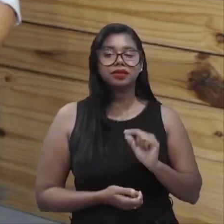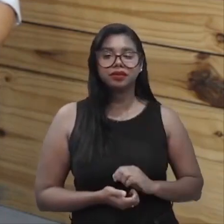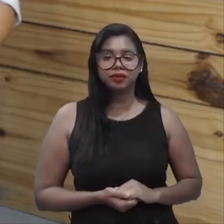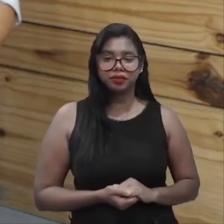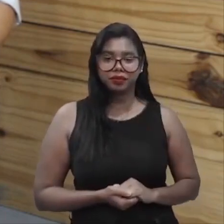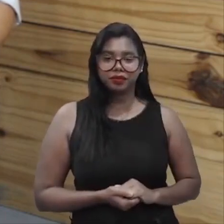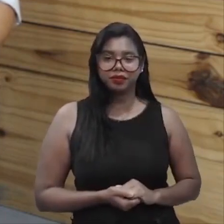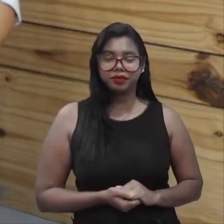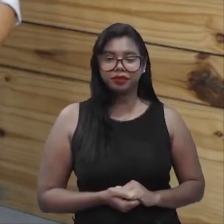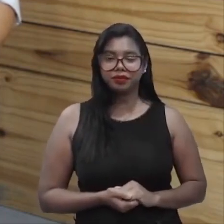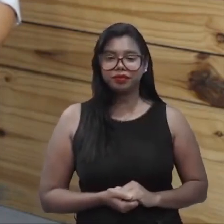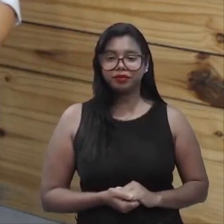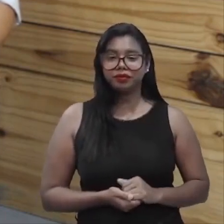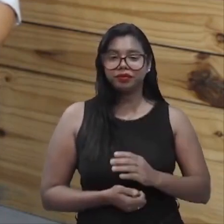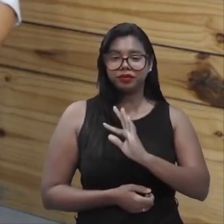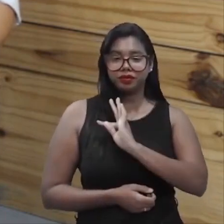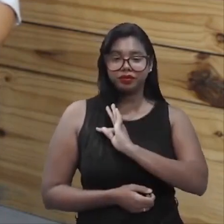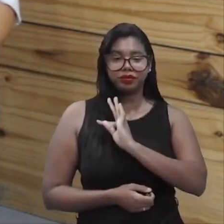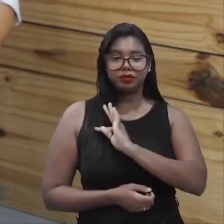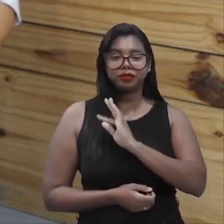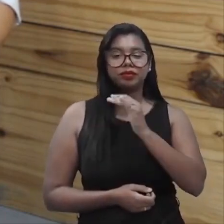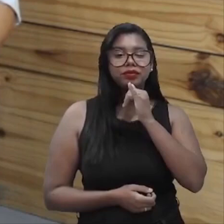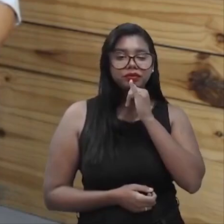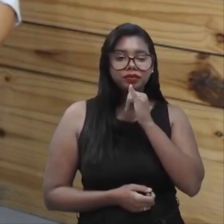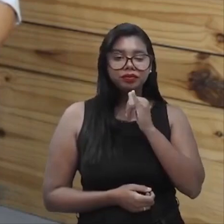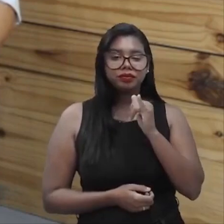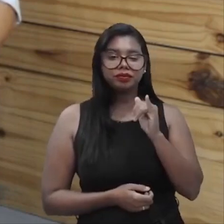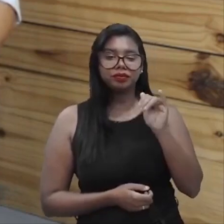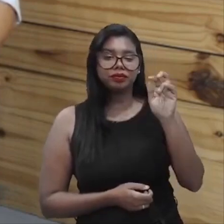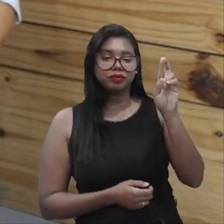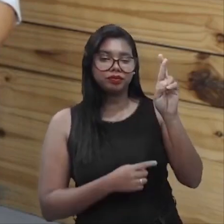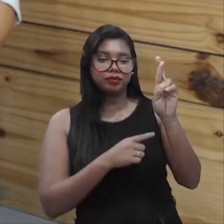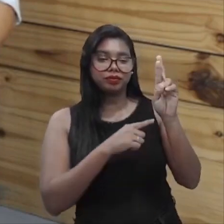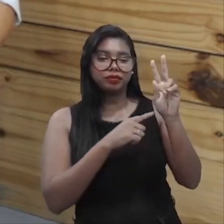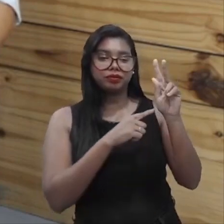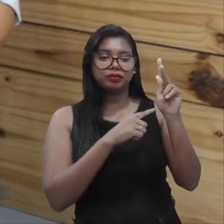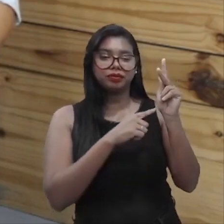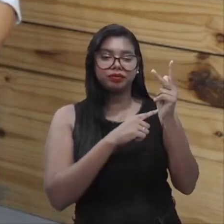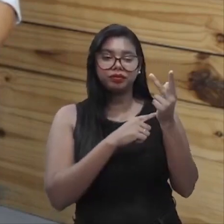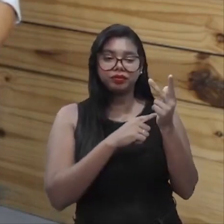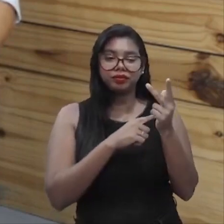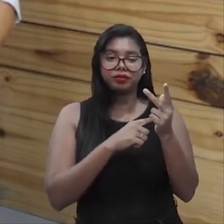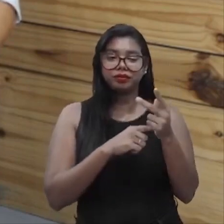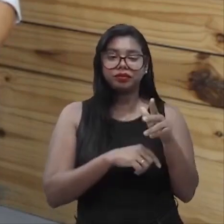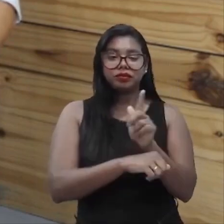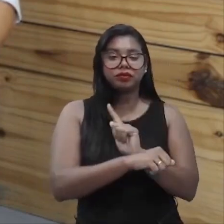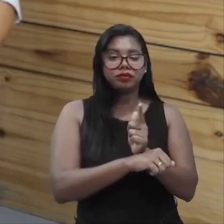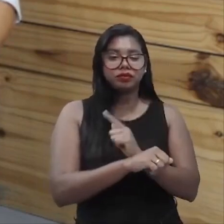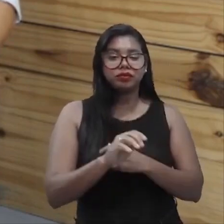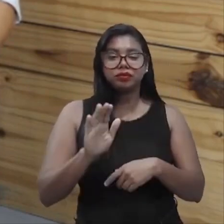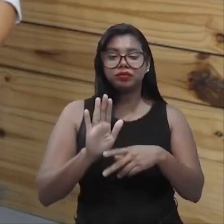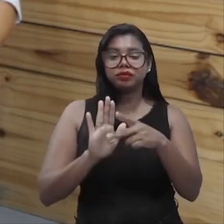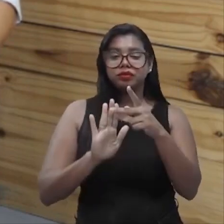um técnico de RH ou um gerente de projeto sozinho,